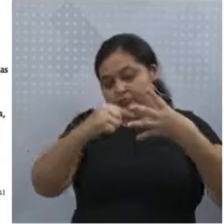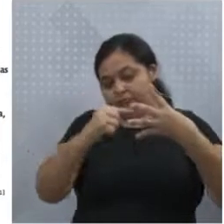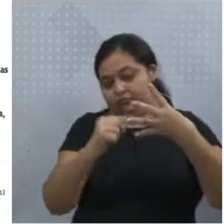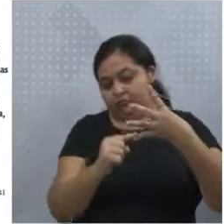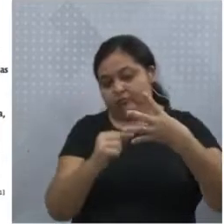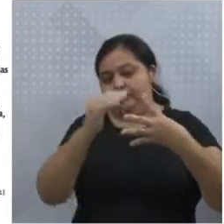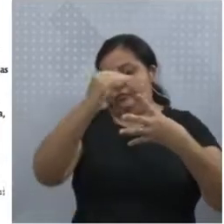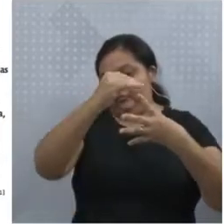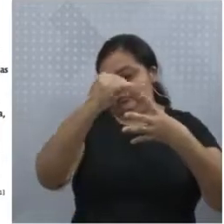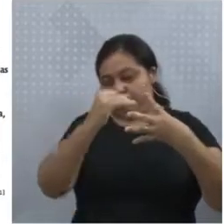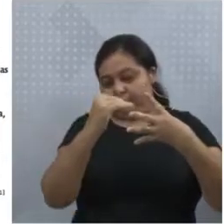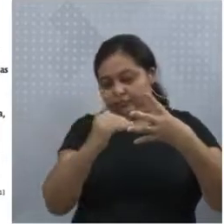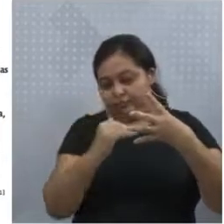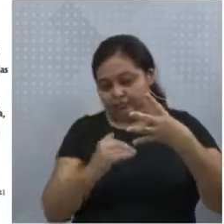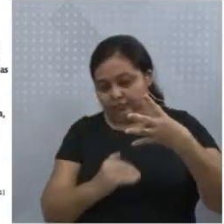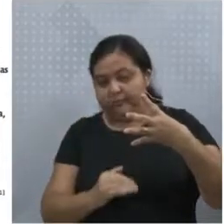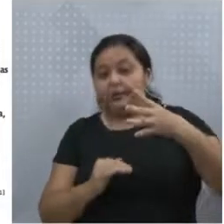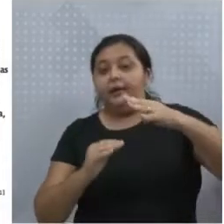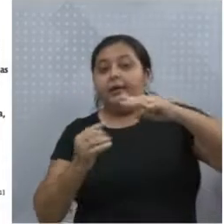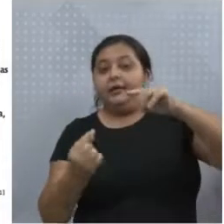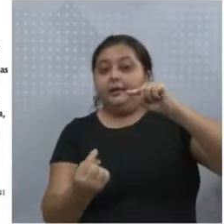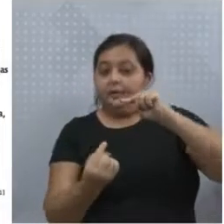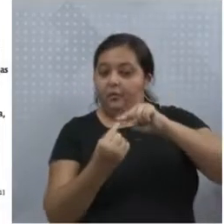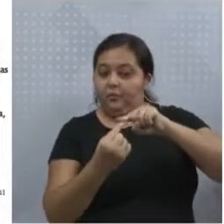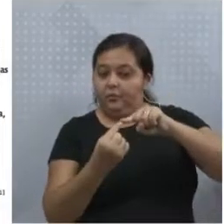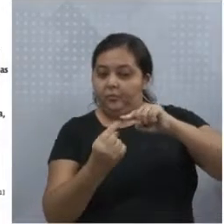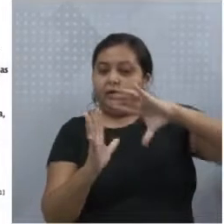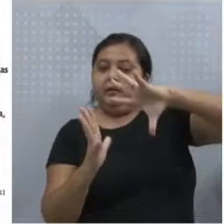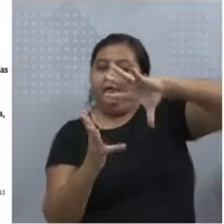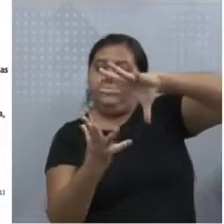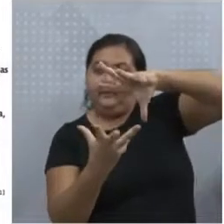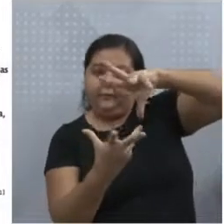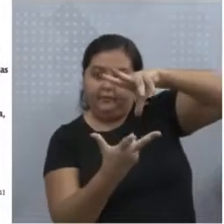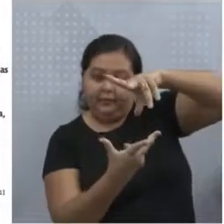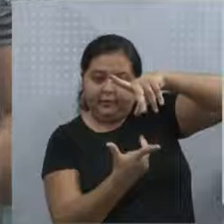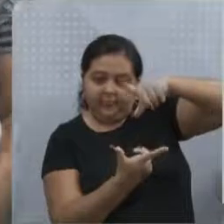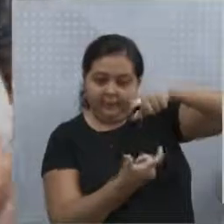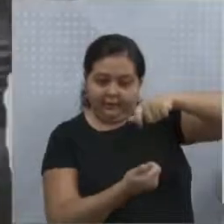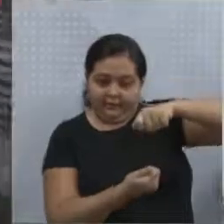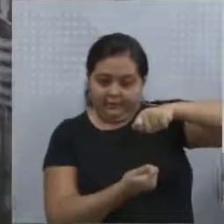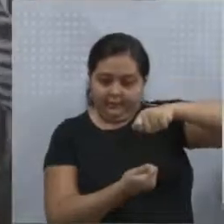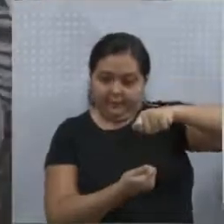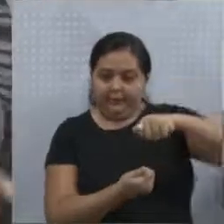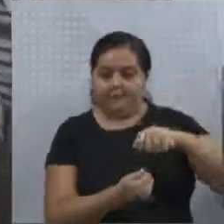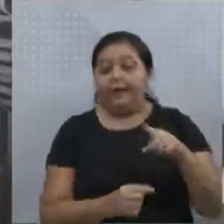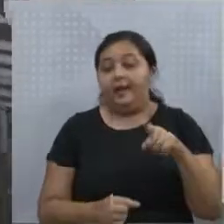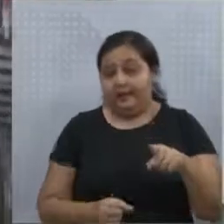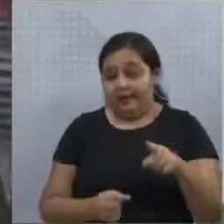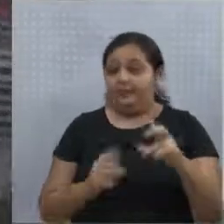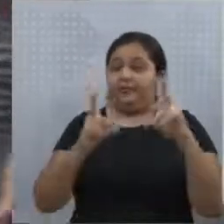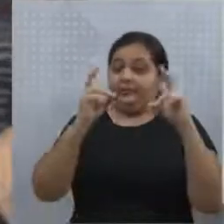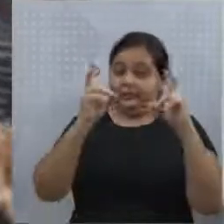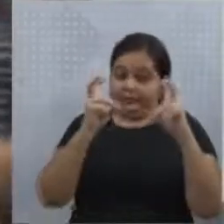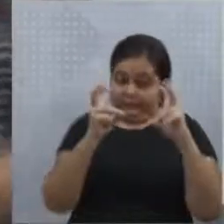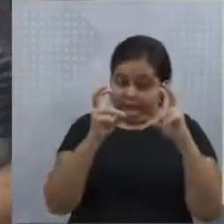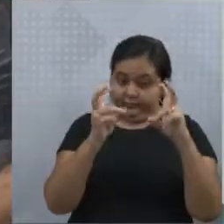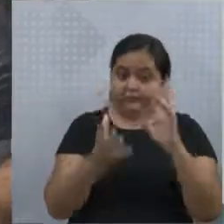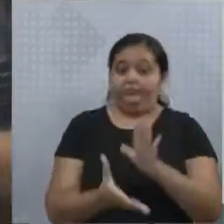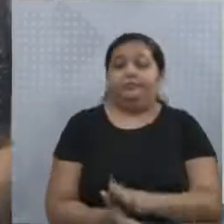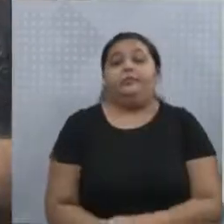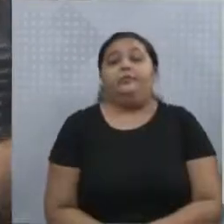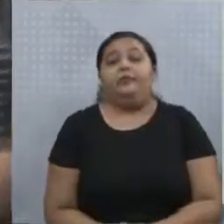entre um e outro, tá certo? A exosfera, a termosfera e a miasosfera. Claro que isso aqui, esse material, estará